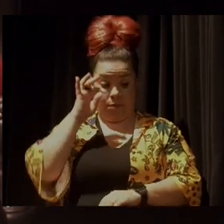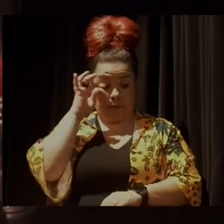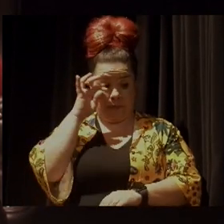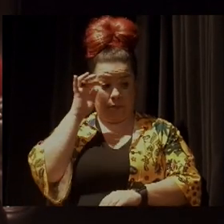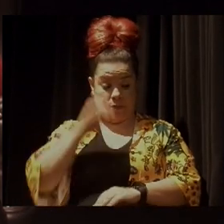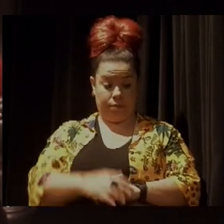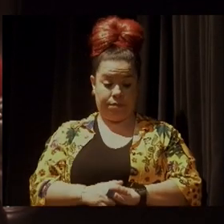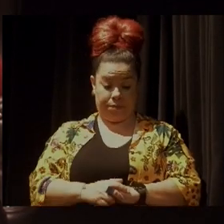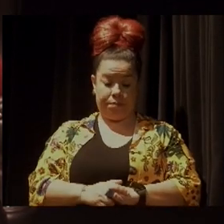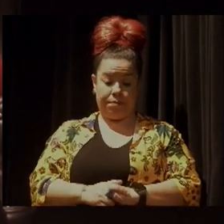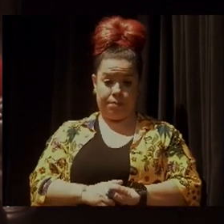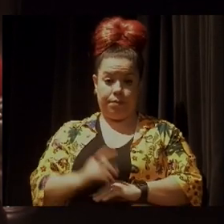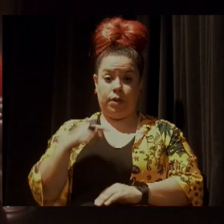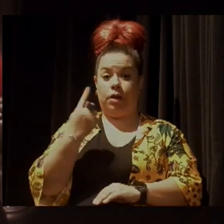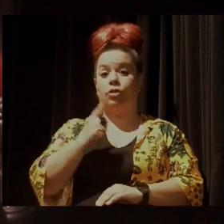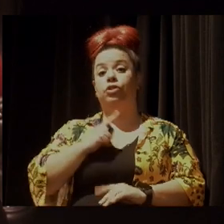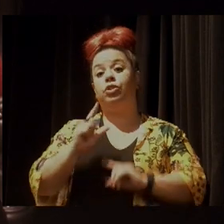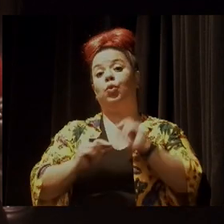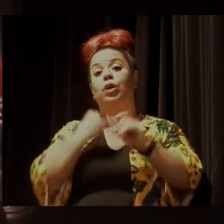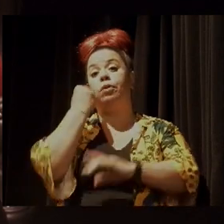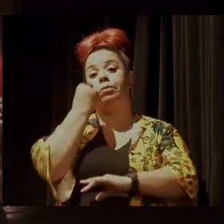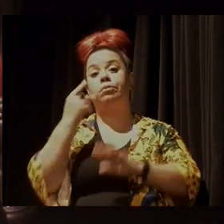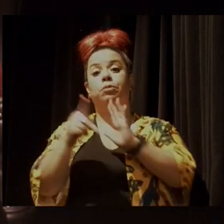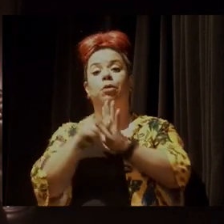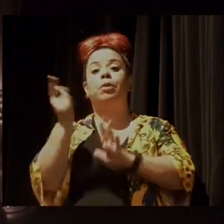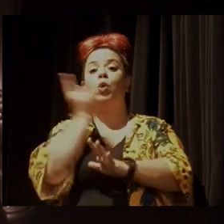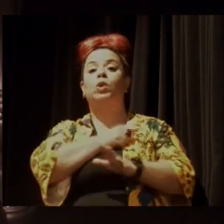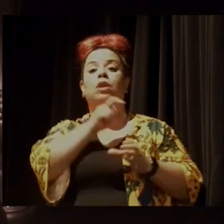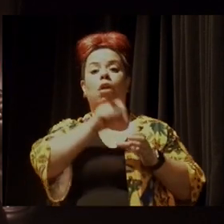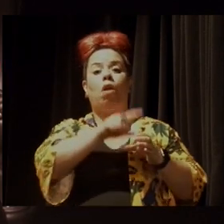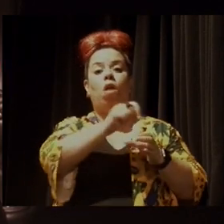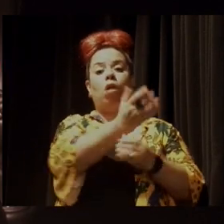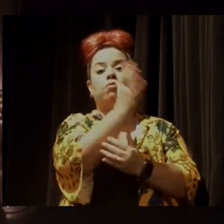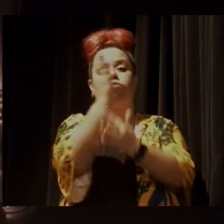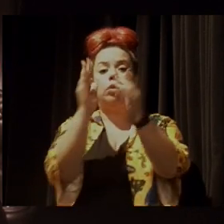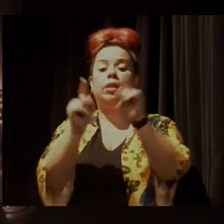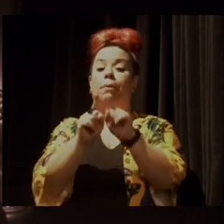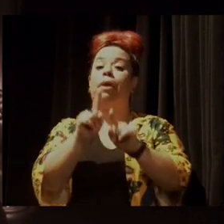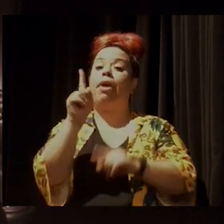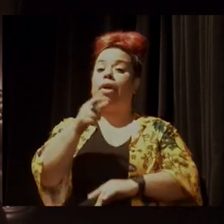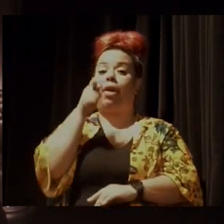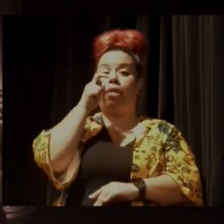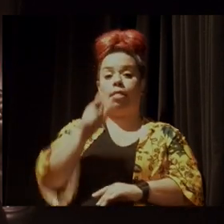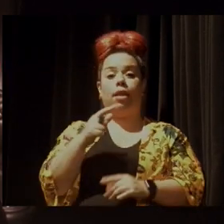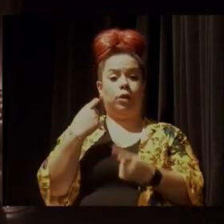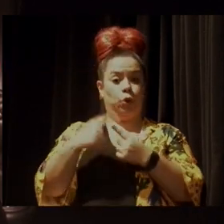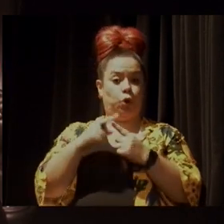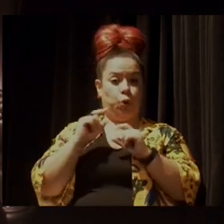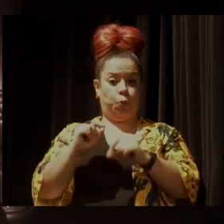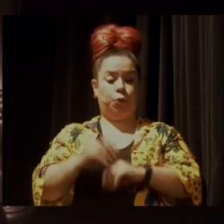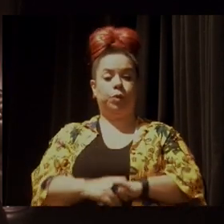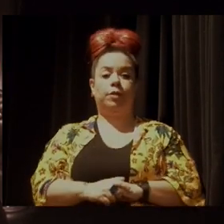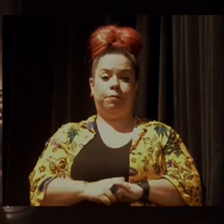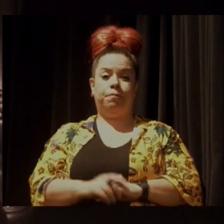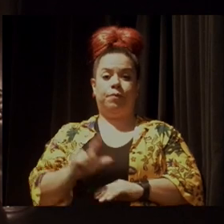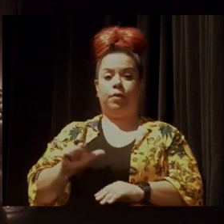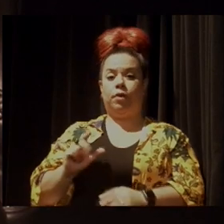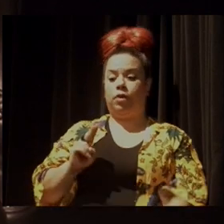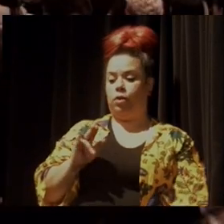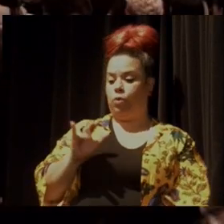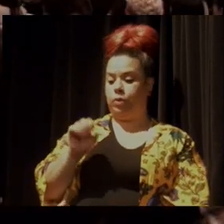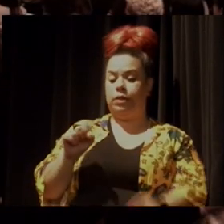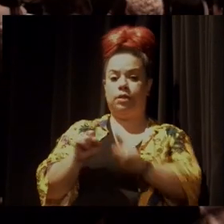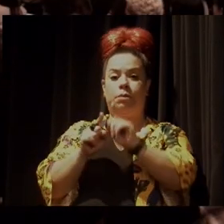A gente tem uma experiência também na área de reflorestamento, que é uma experiência muito interessante, porque o Isa trabalha na região do